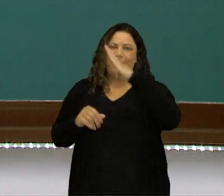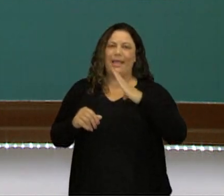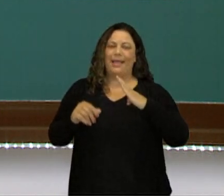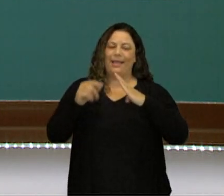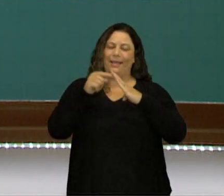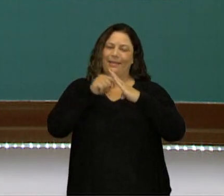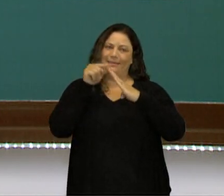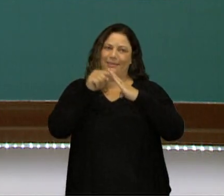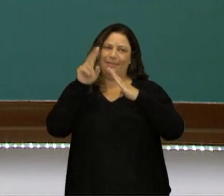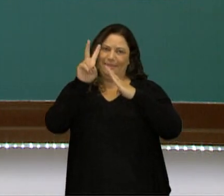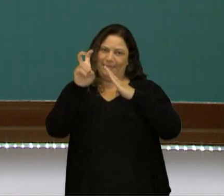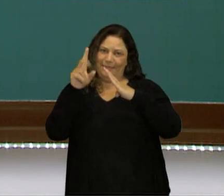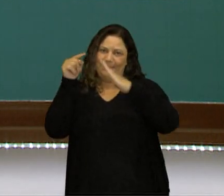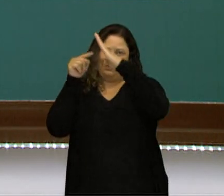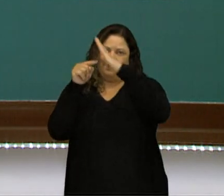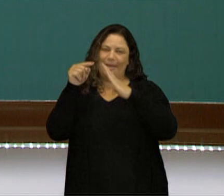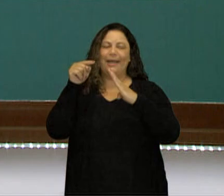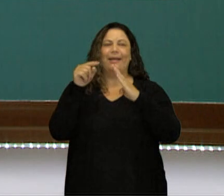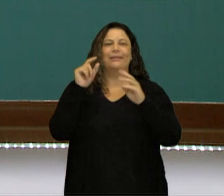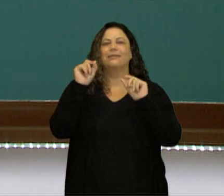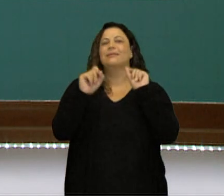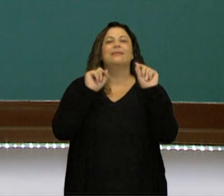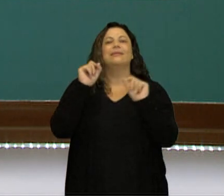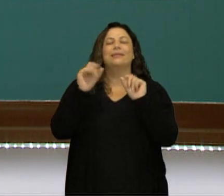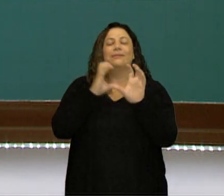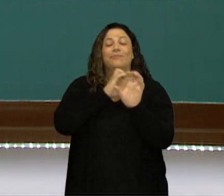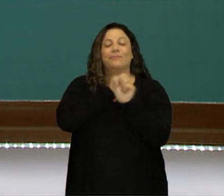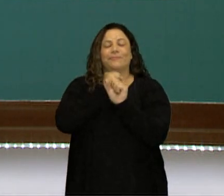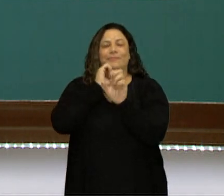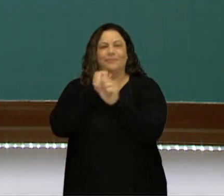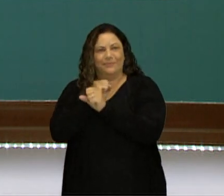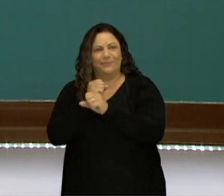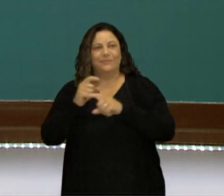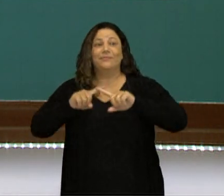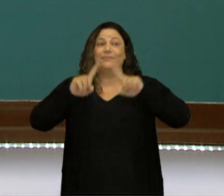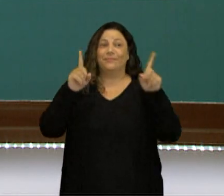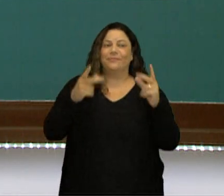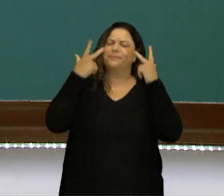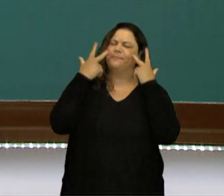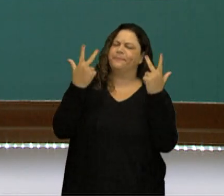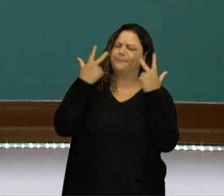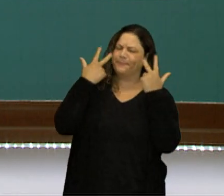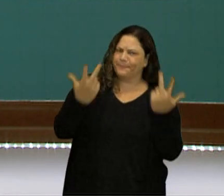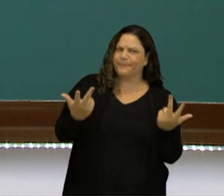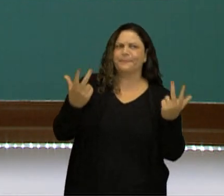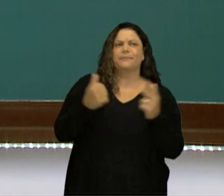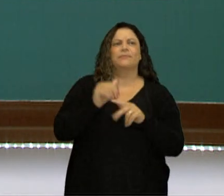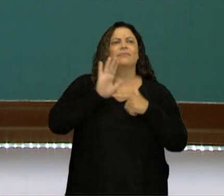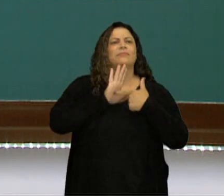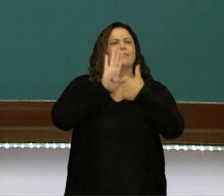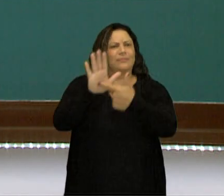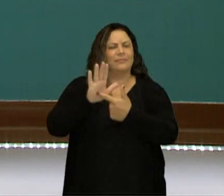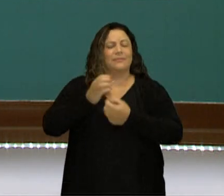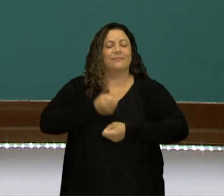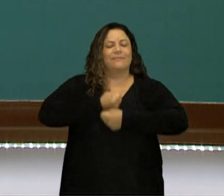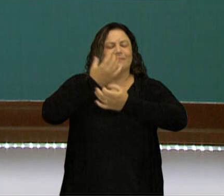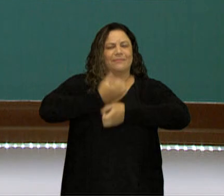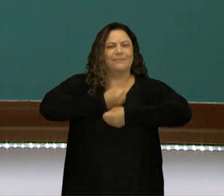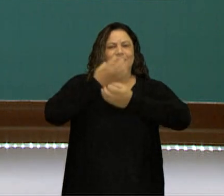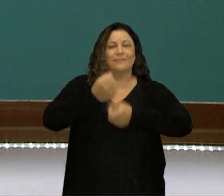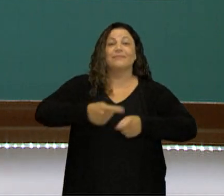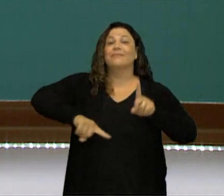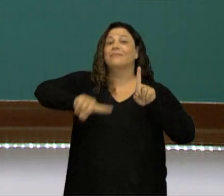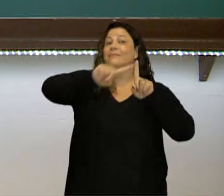barra era representada para a soma, mas normalmente expressavam por meio de uma